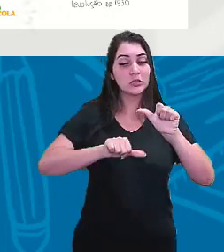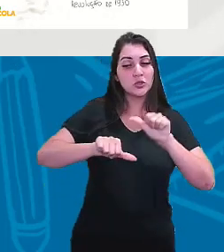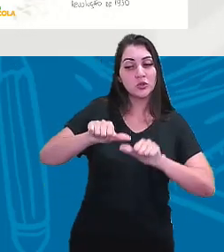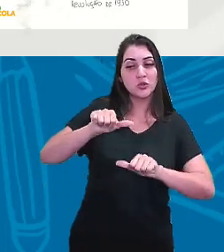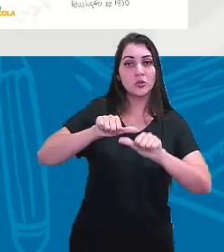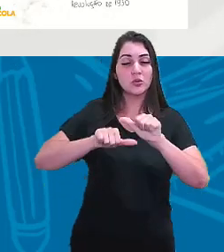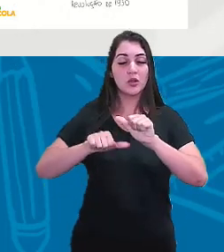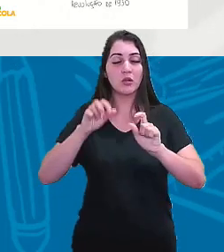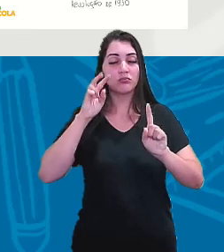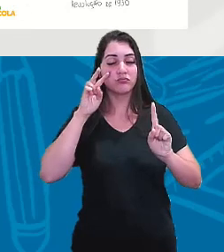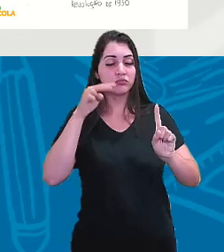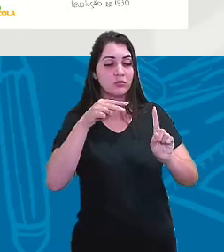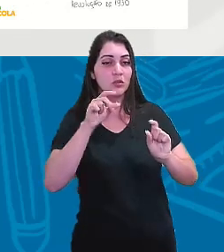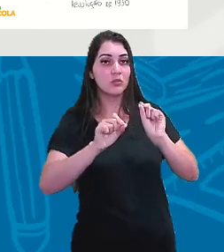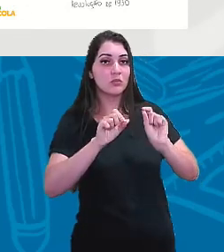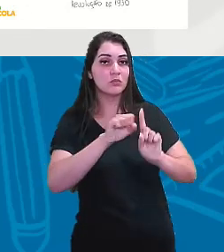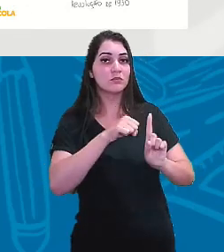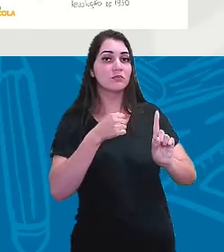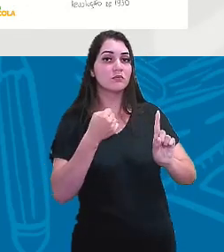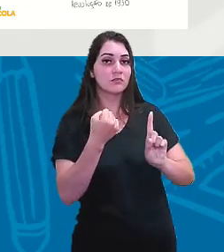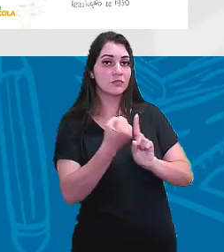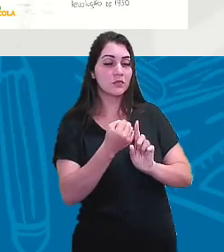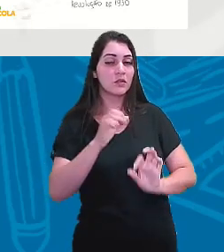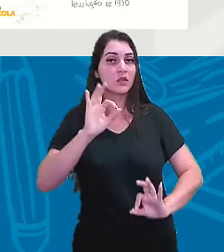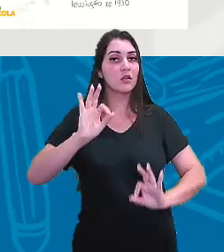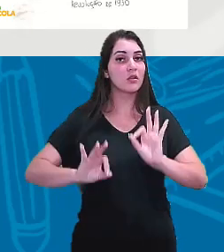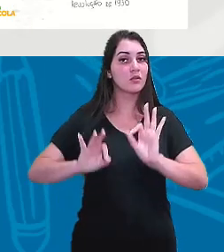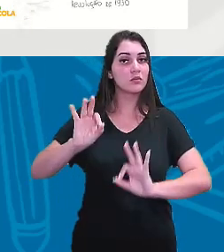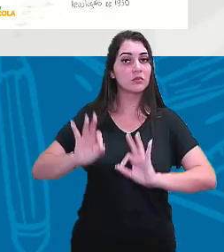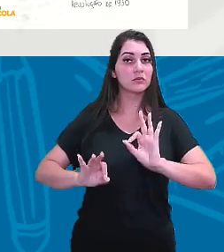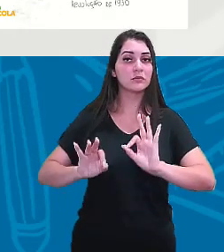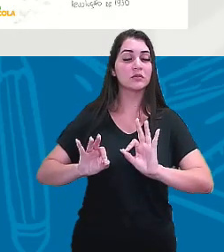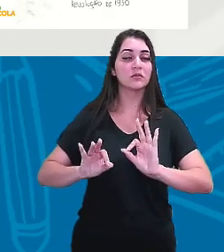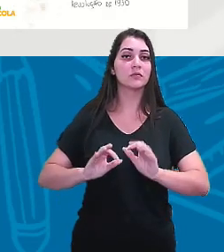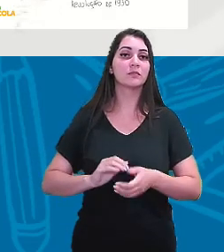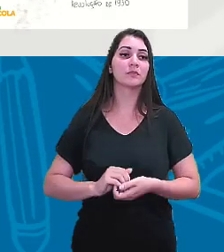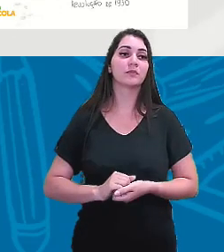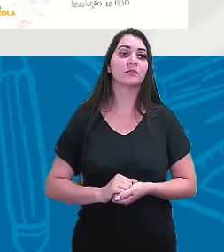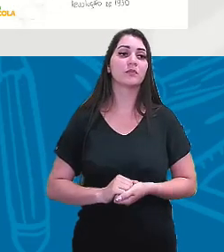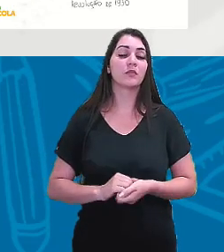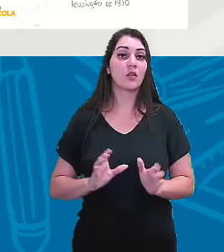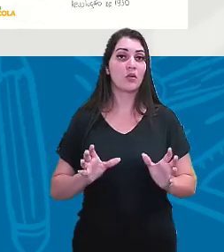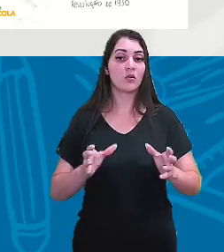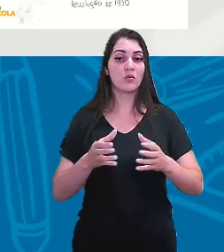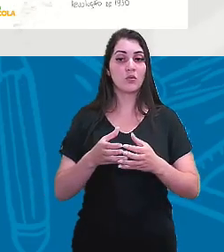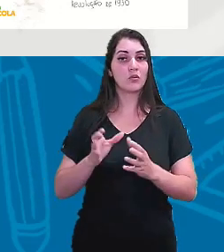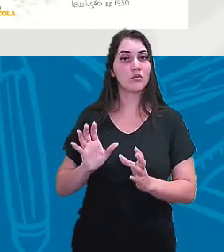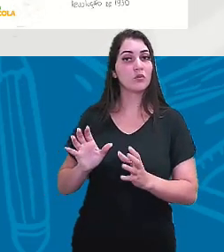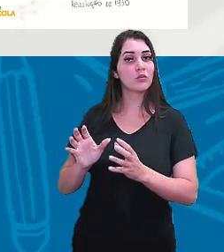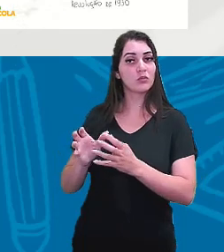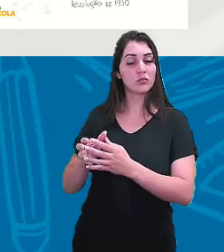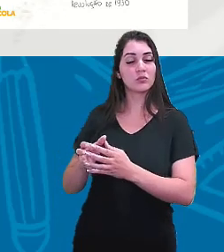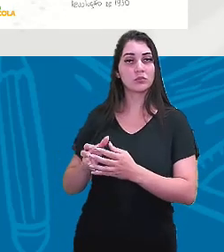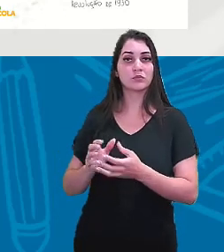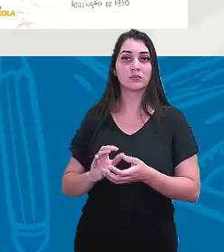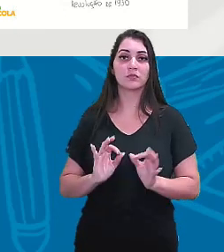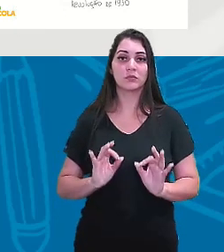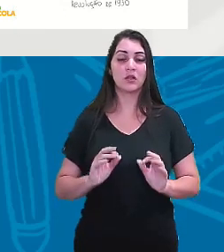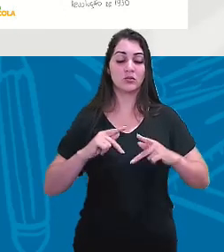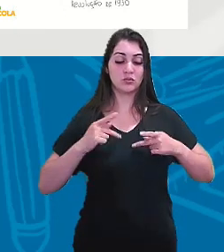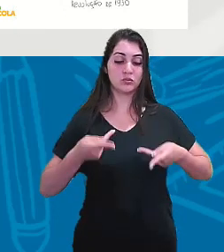vista social, as organizações, os grupos, os agrupamentos humanos.